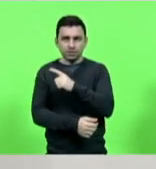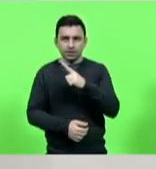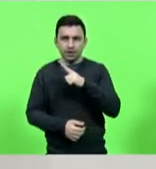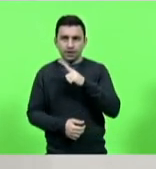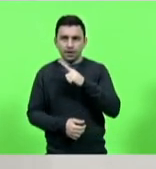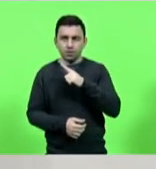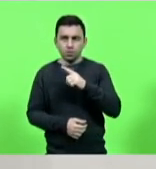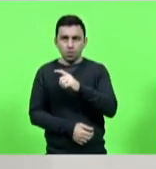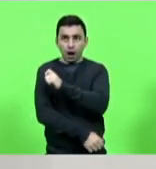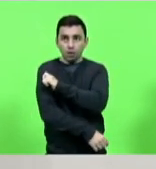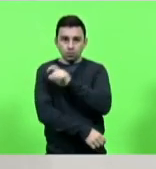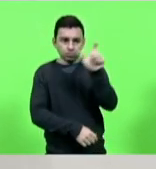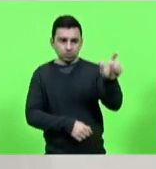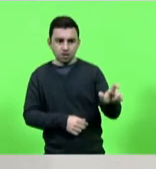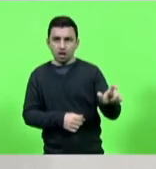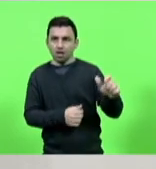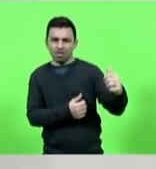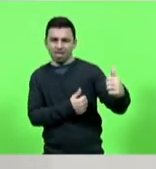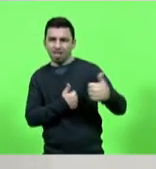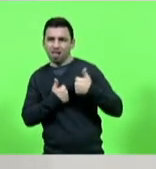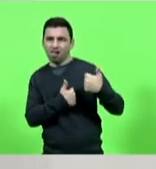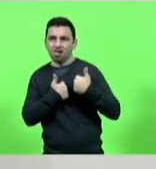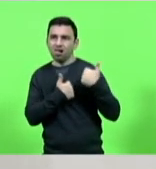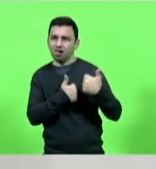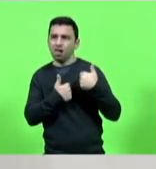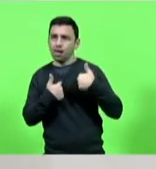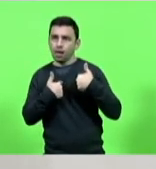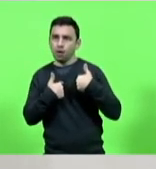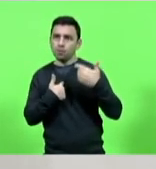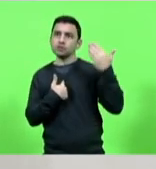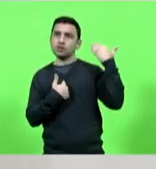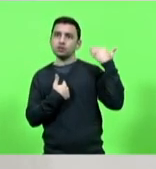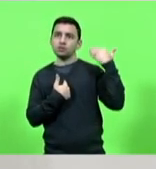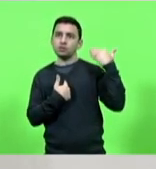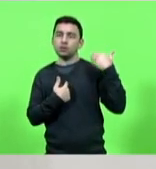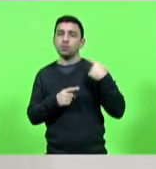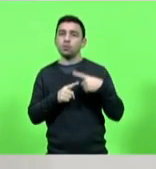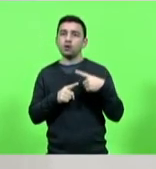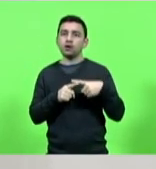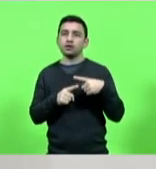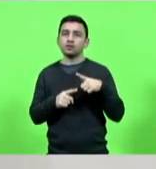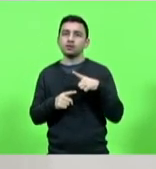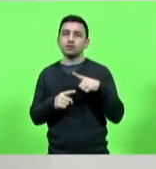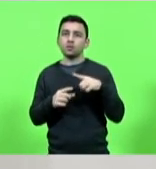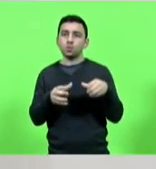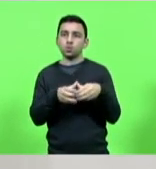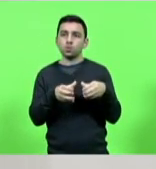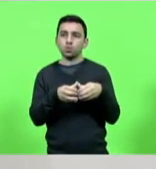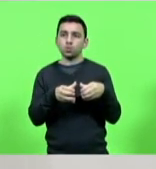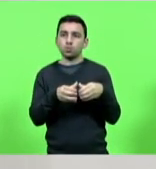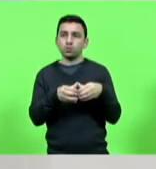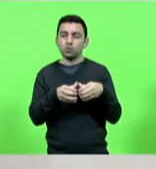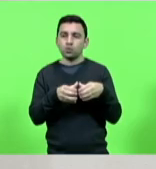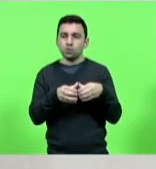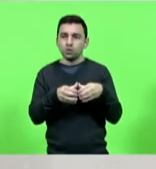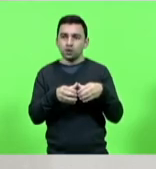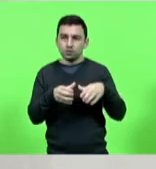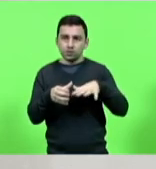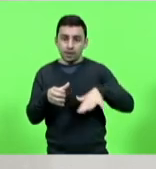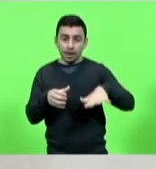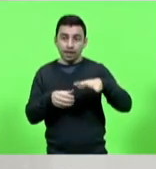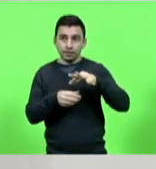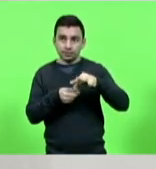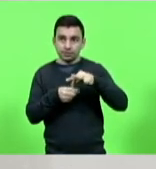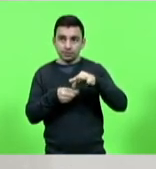perseguia lá, porque na entidade tinha uma mesa de sinuca, olha só que